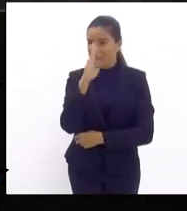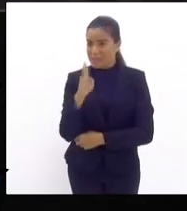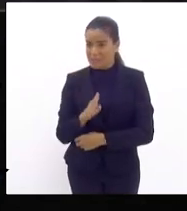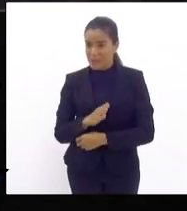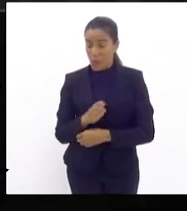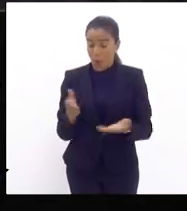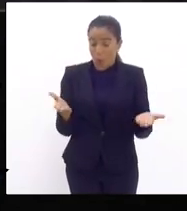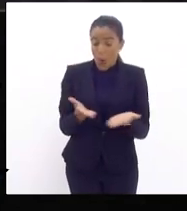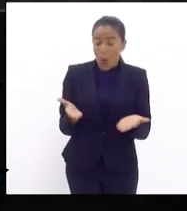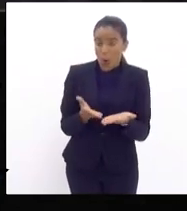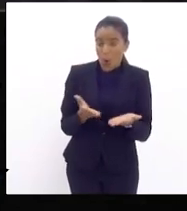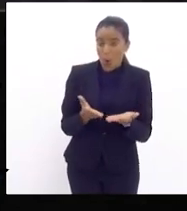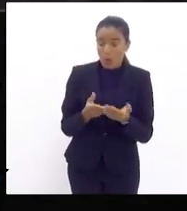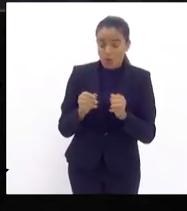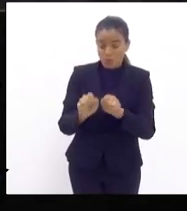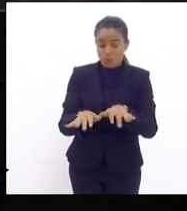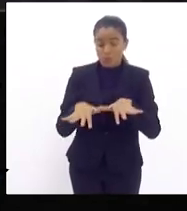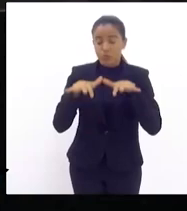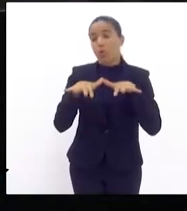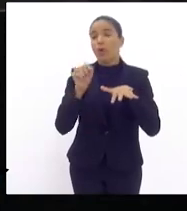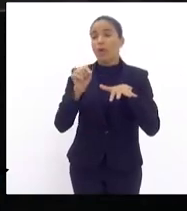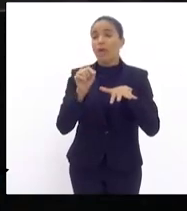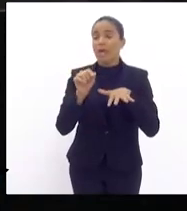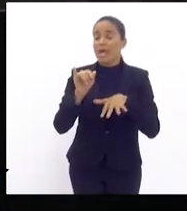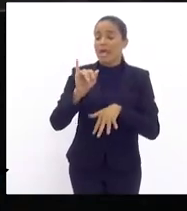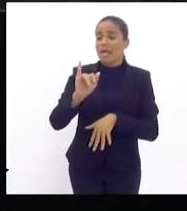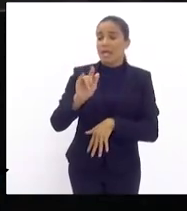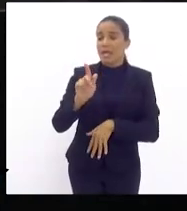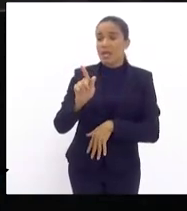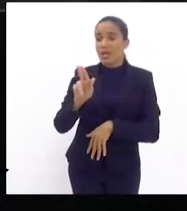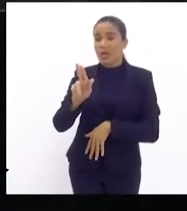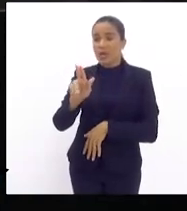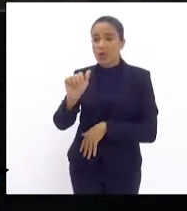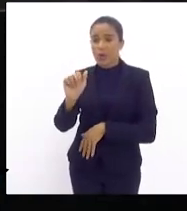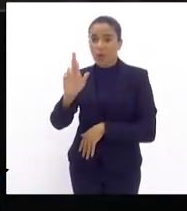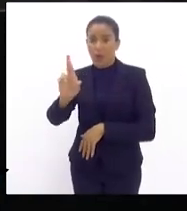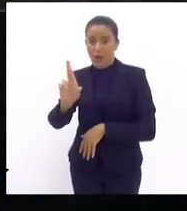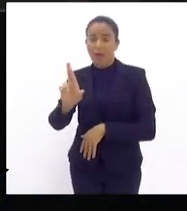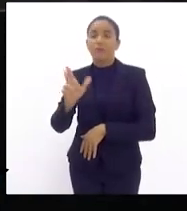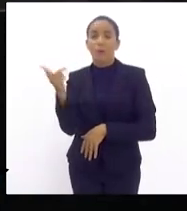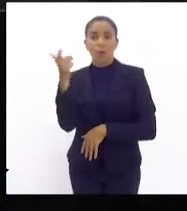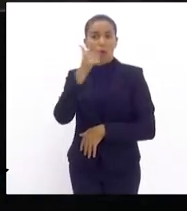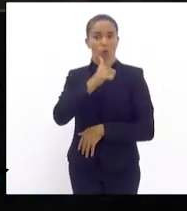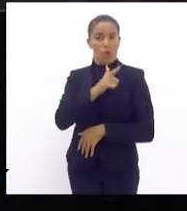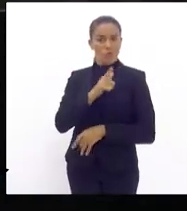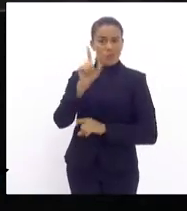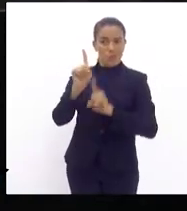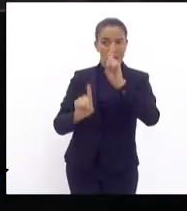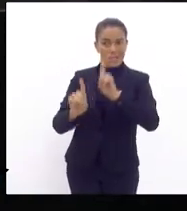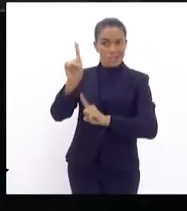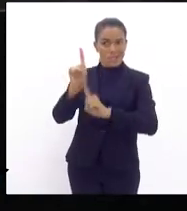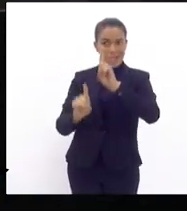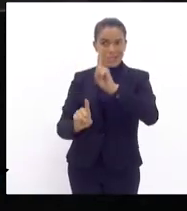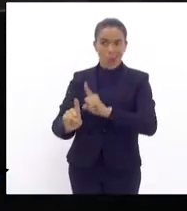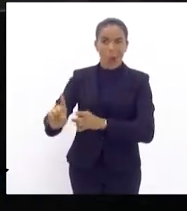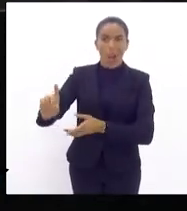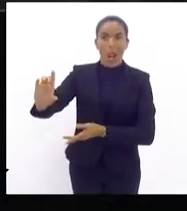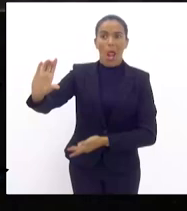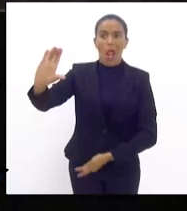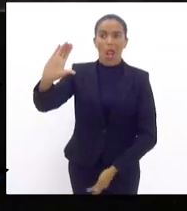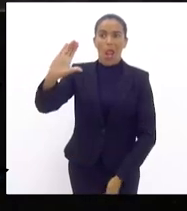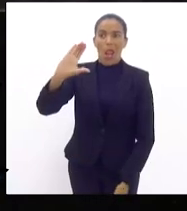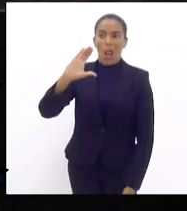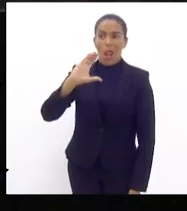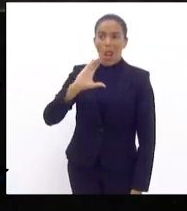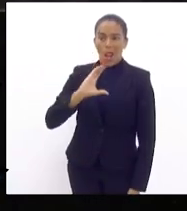ouvimos a empresa Iguá que ganhou a concessão do lote mais cobiçado por todos os empresários da